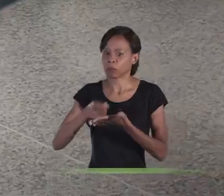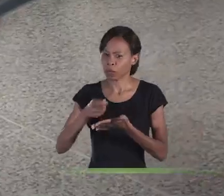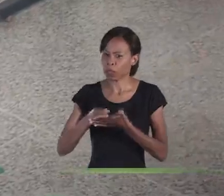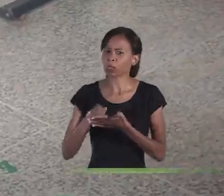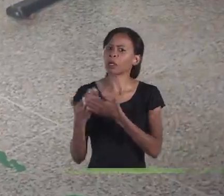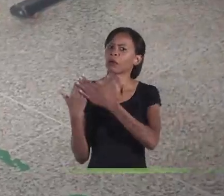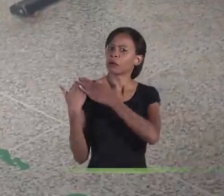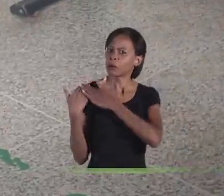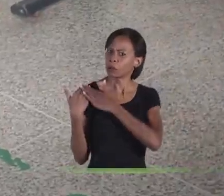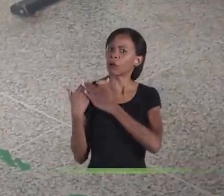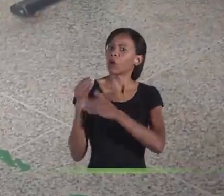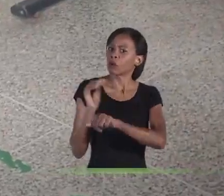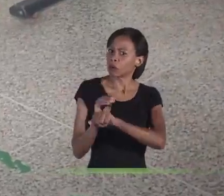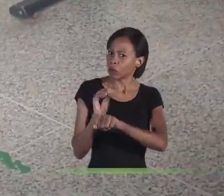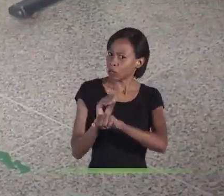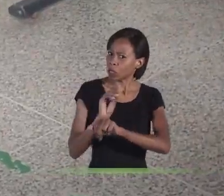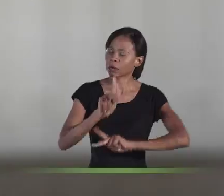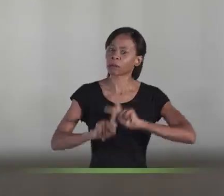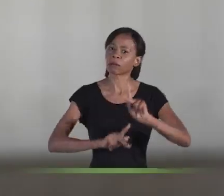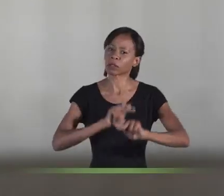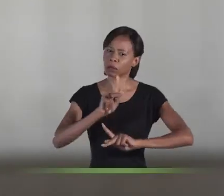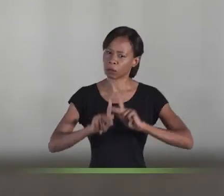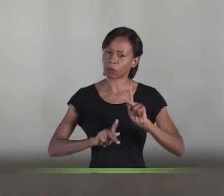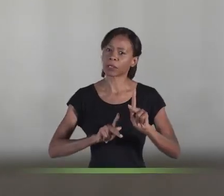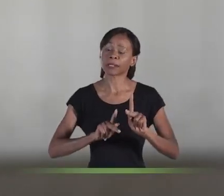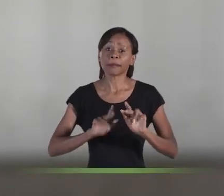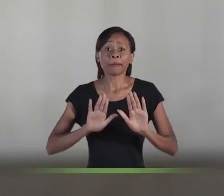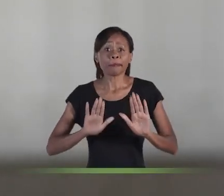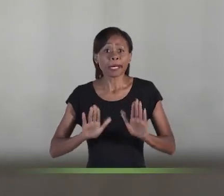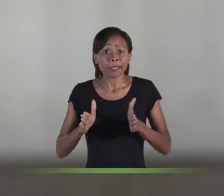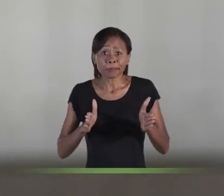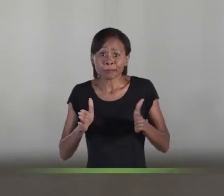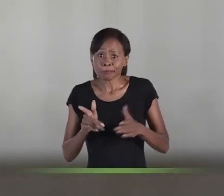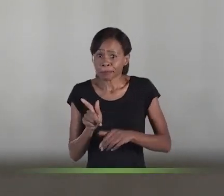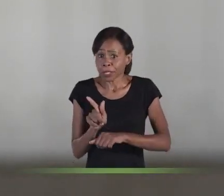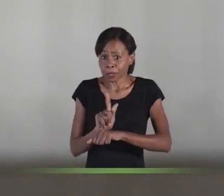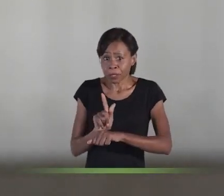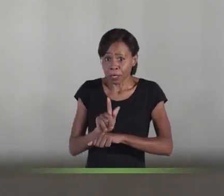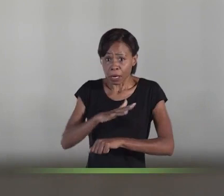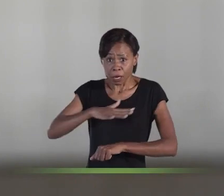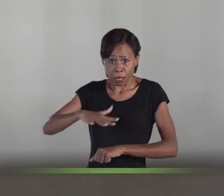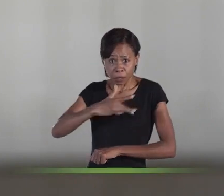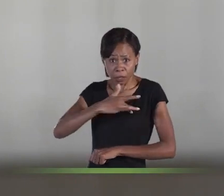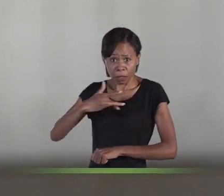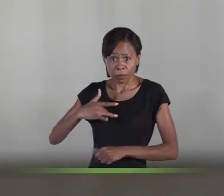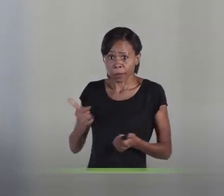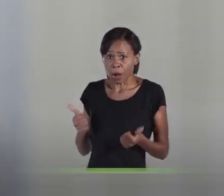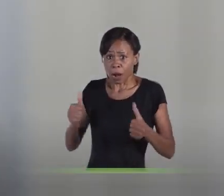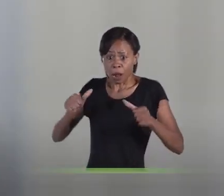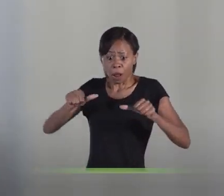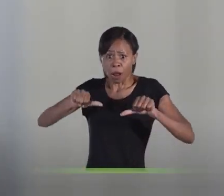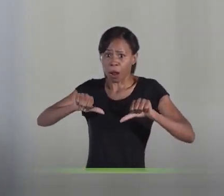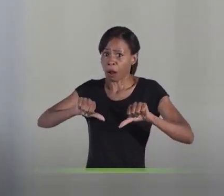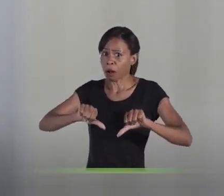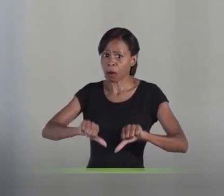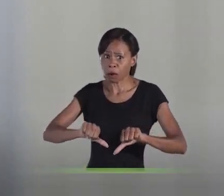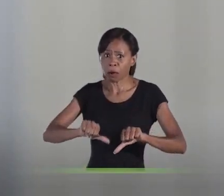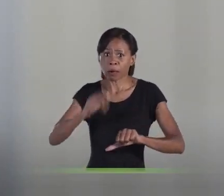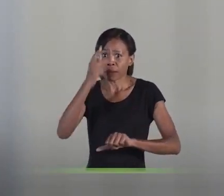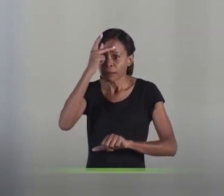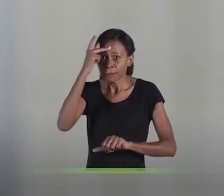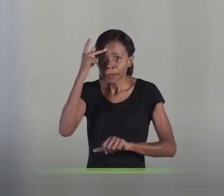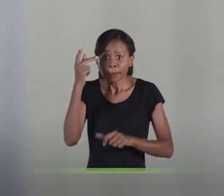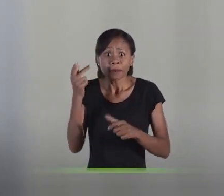verdade com as pessoas. Mas na atual gestão, a saúde piorou. Em BH, ela andou para trás. Para uma pessoa conseguir uma